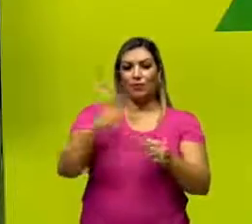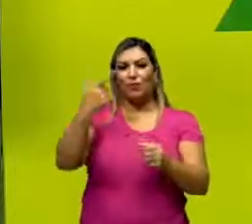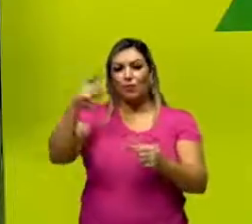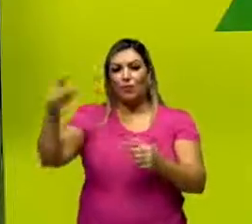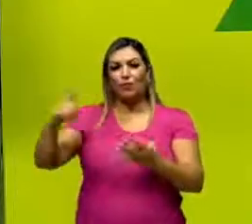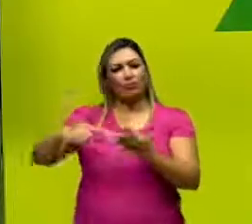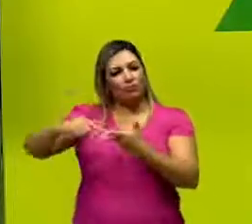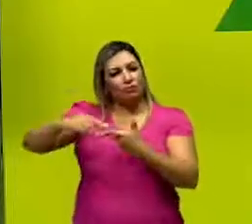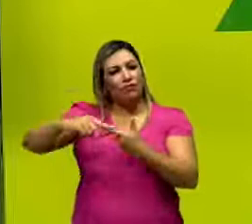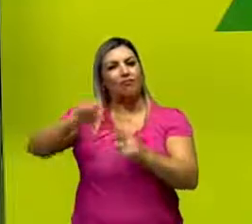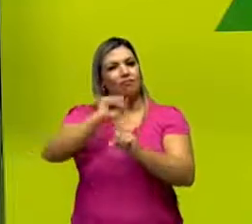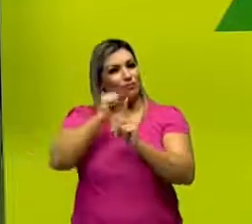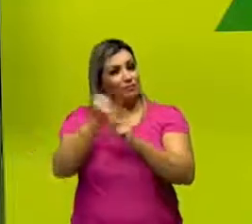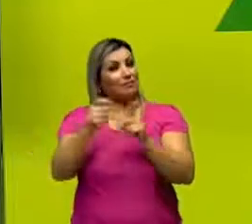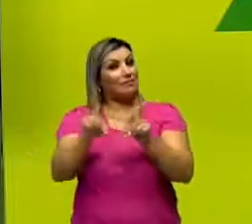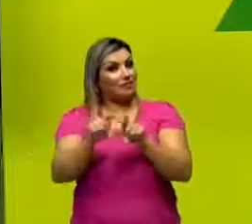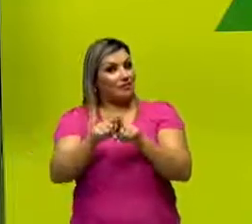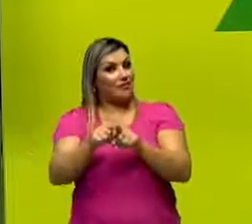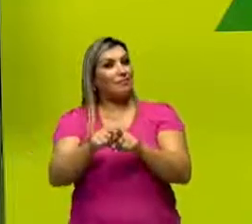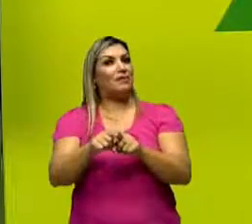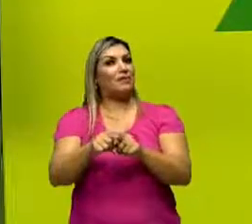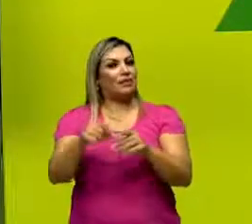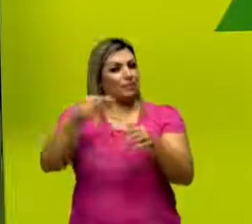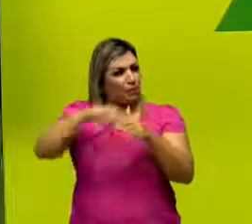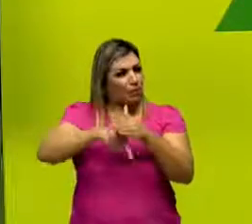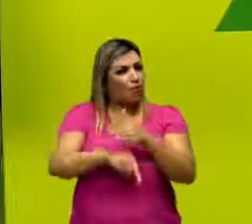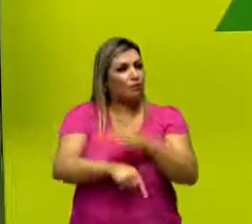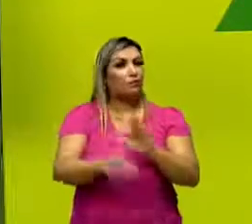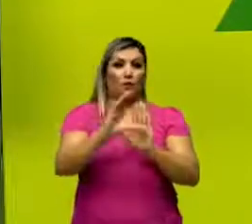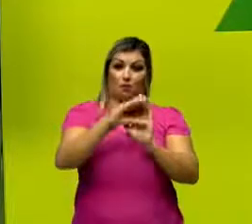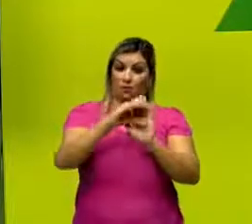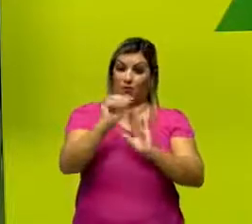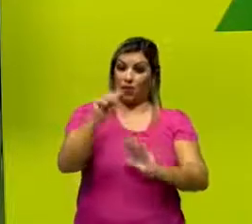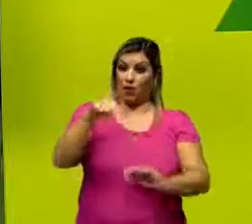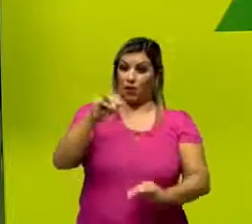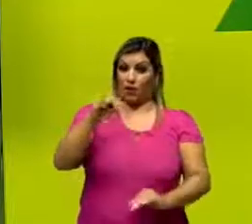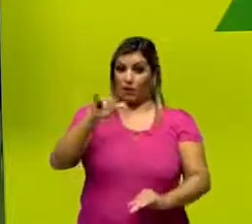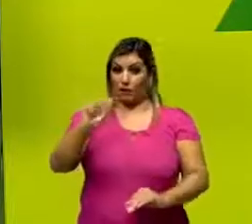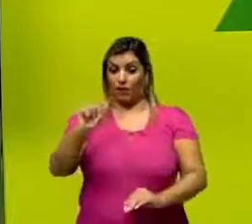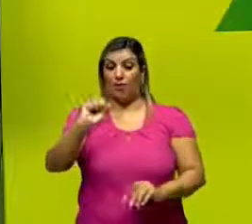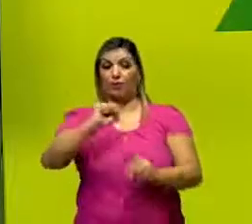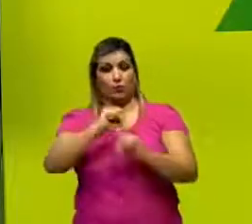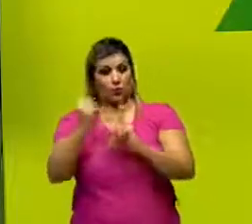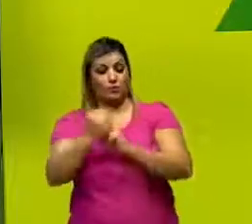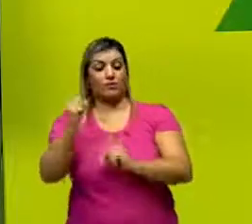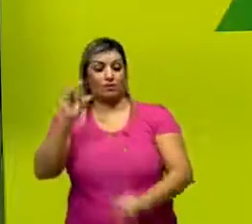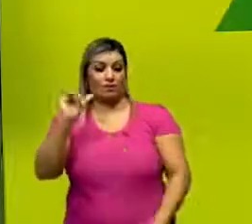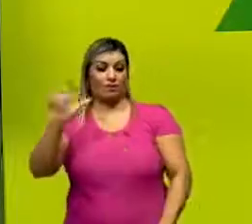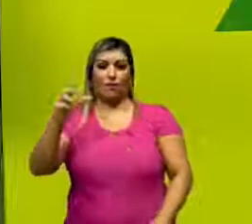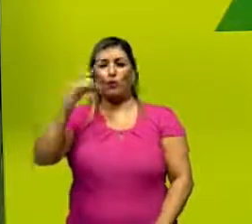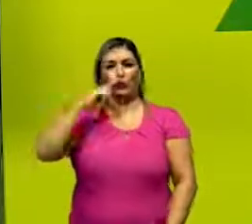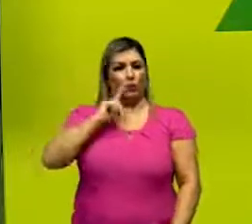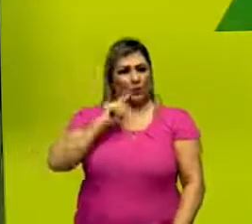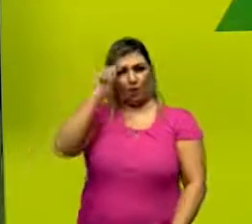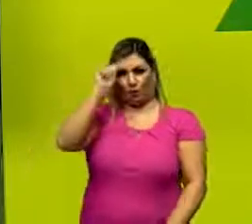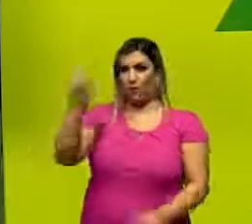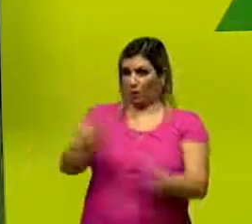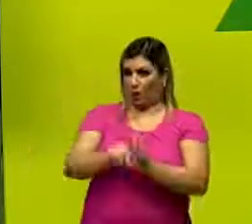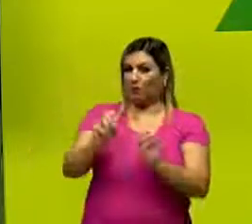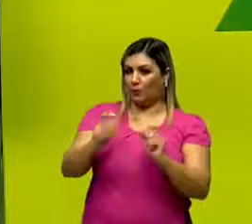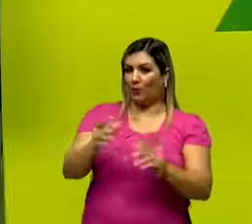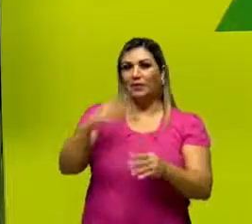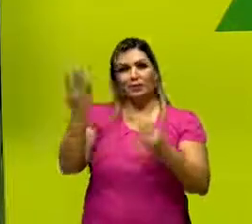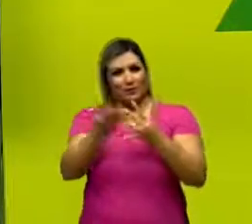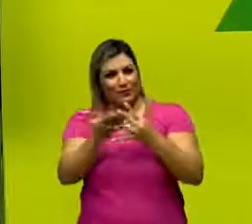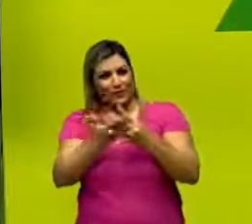os outros fatos sociais e também explorando o conceito de anomia social Tudor Kind. Beleza? Após o